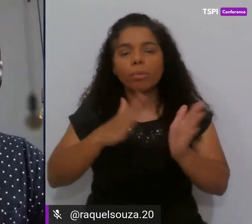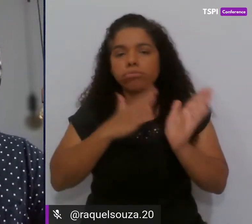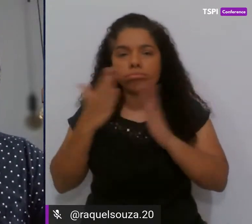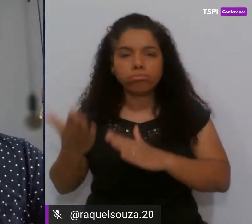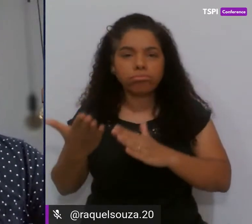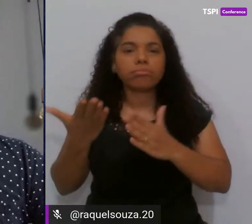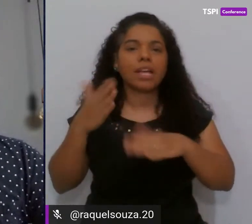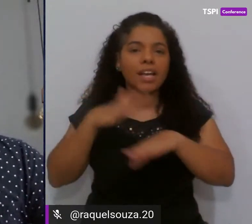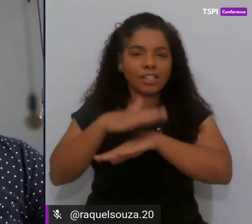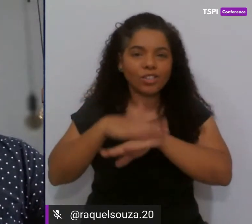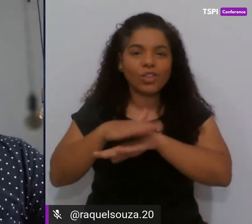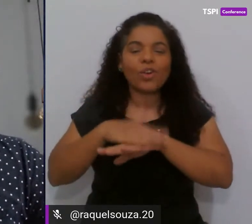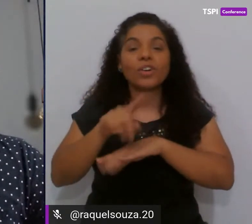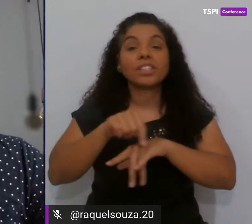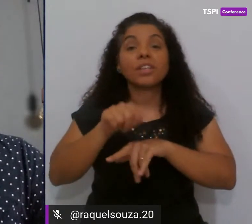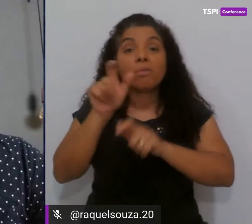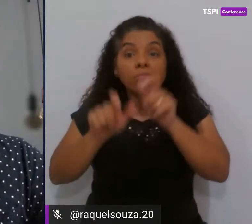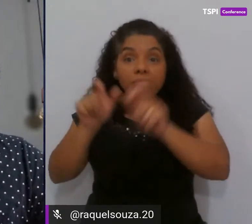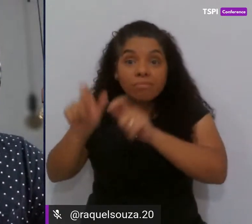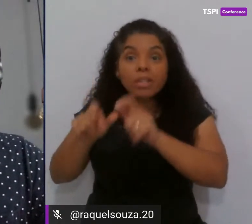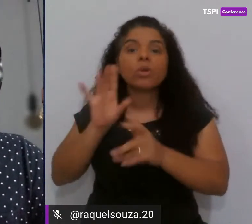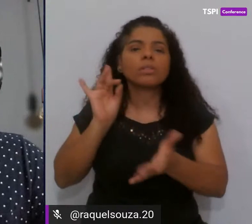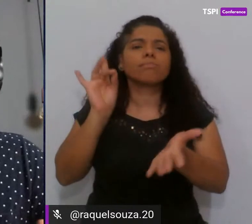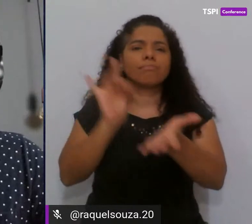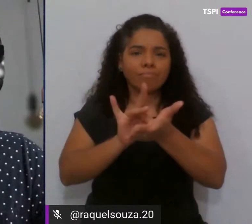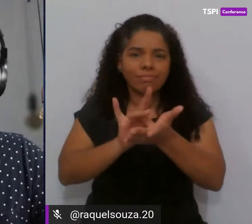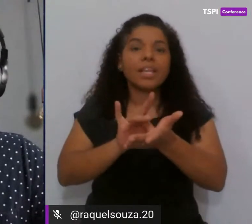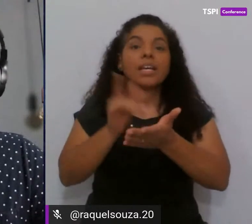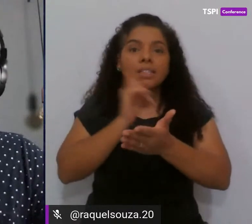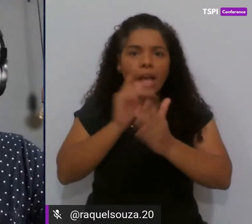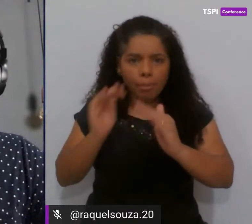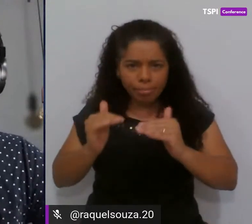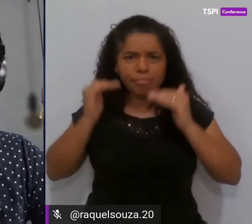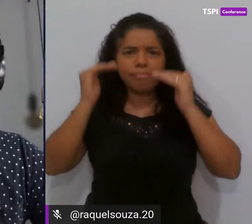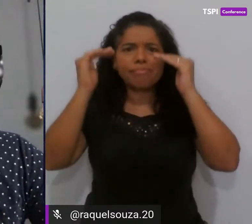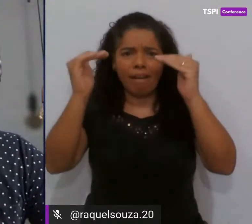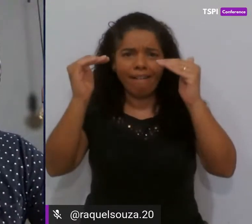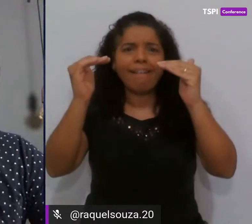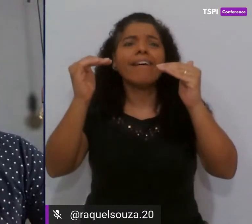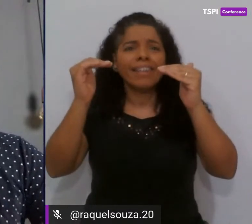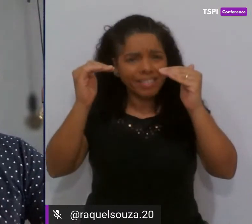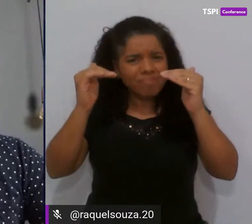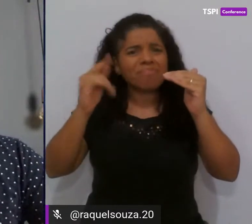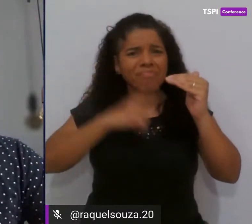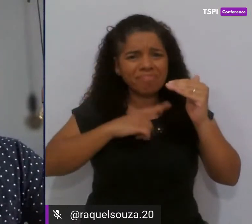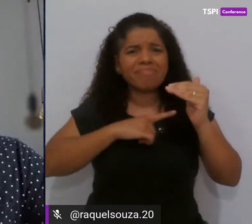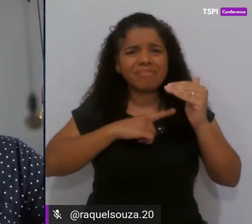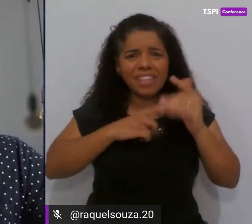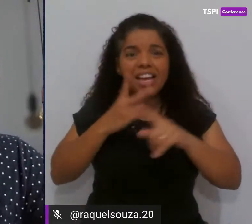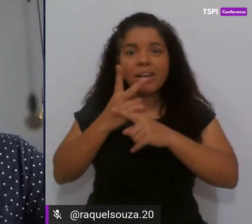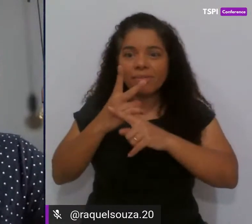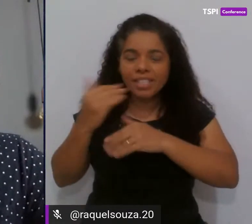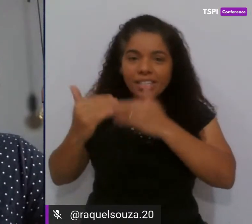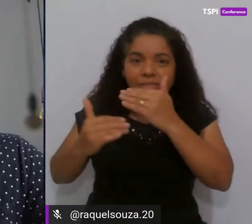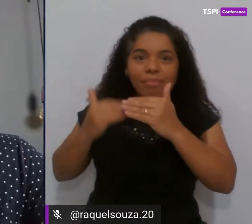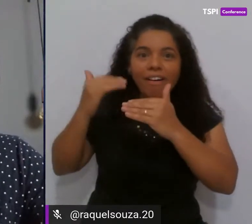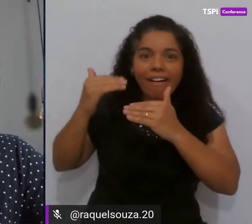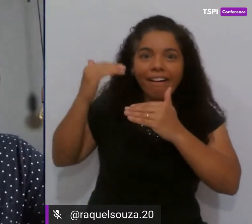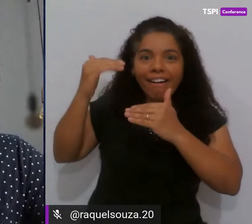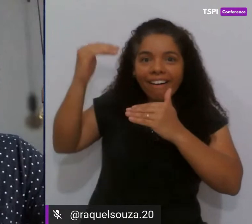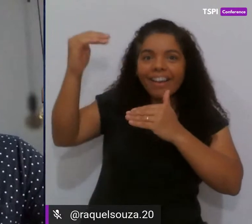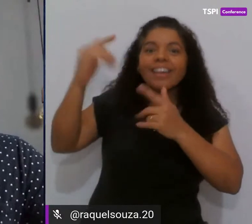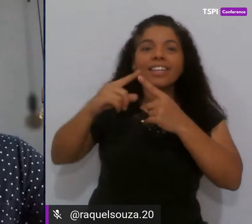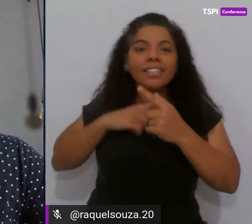noites são pessoas que realmente estão se superando ali e estão realmente indo para um próximo nível. Estão